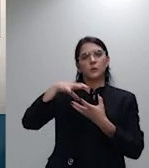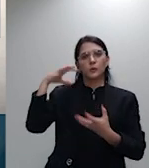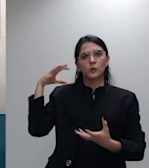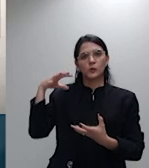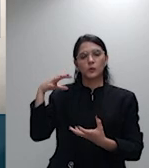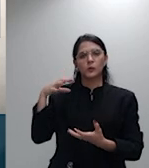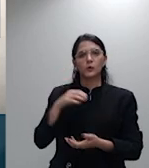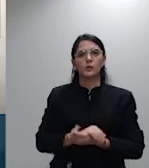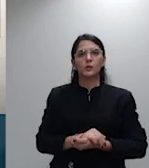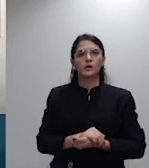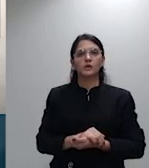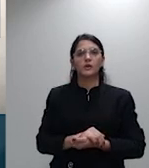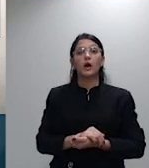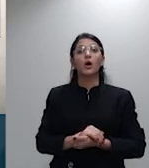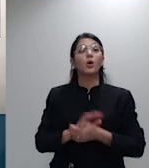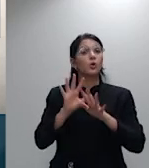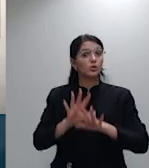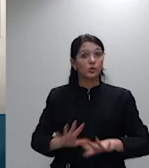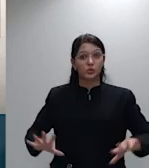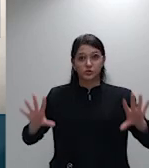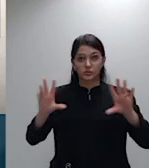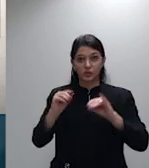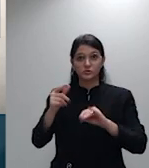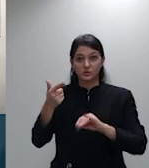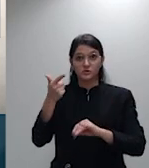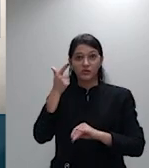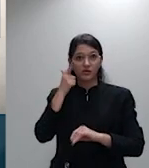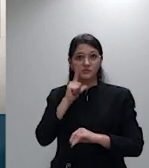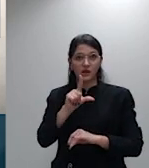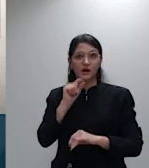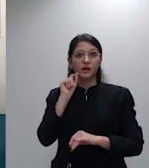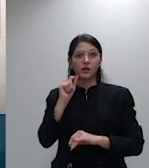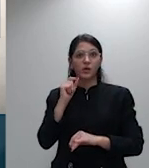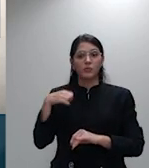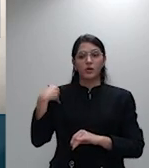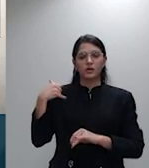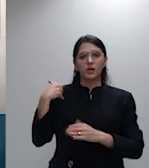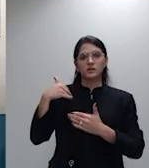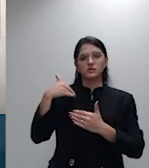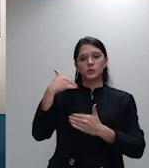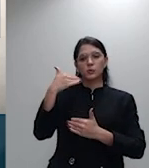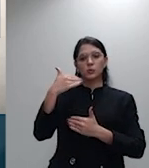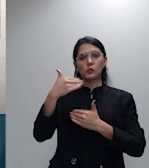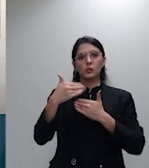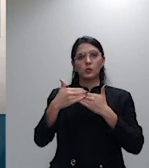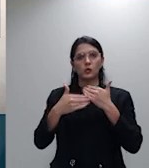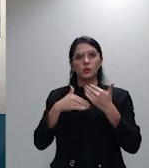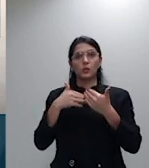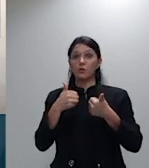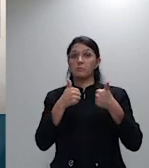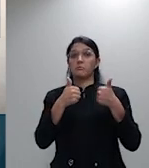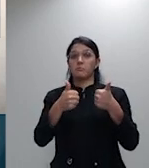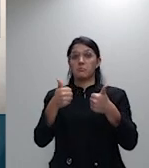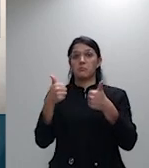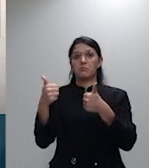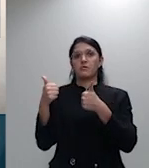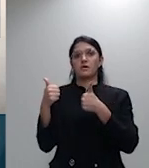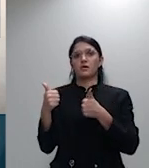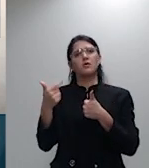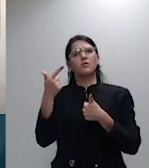o privilégio de envelhecerem no auge ainda da sua capacidade